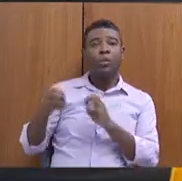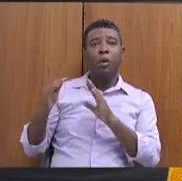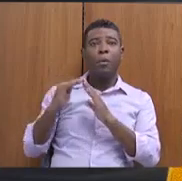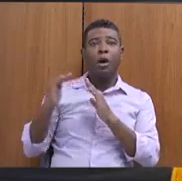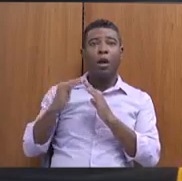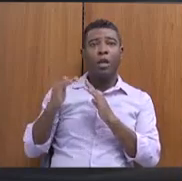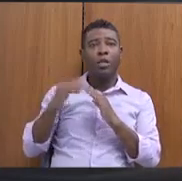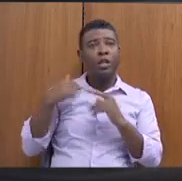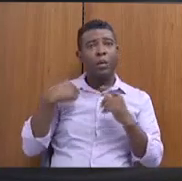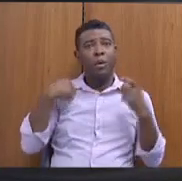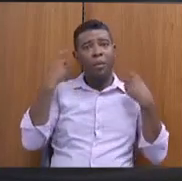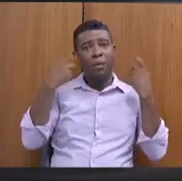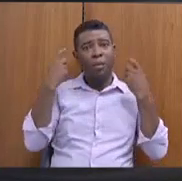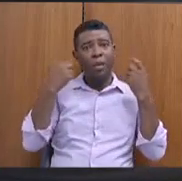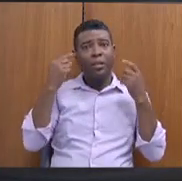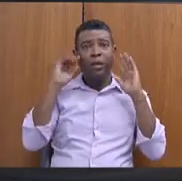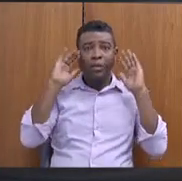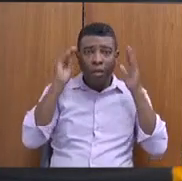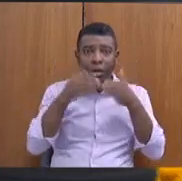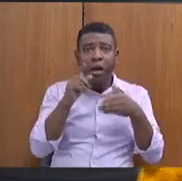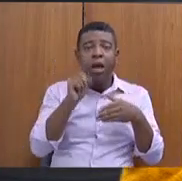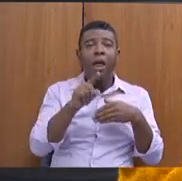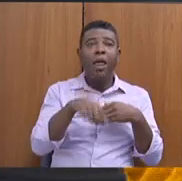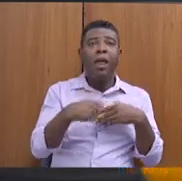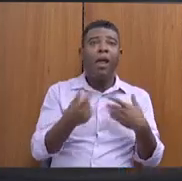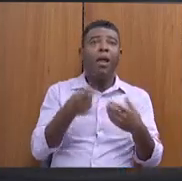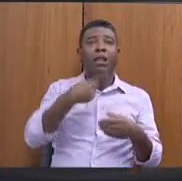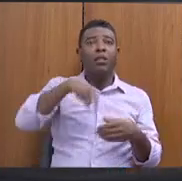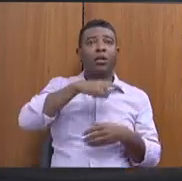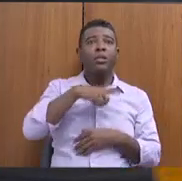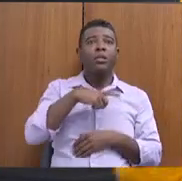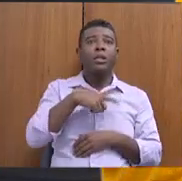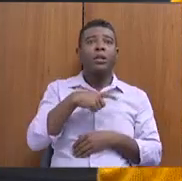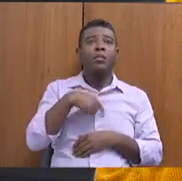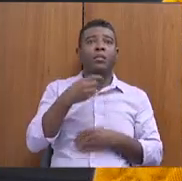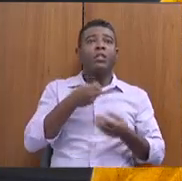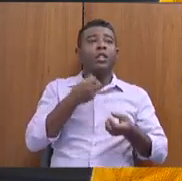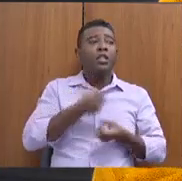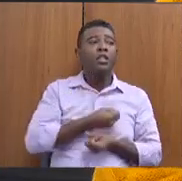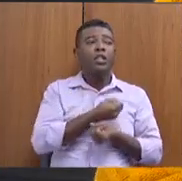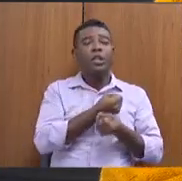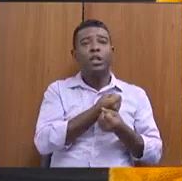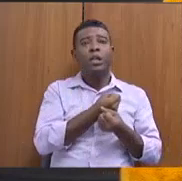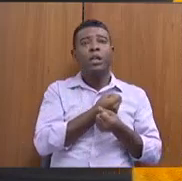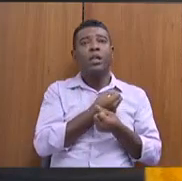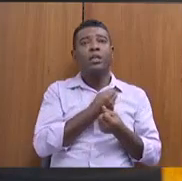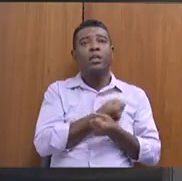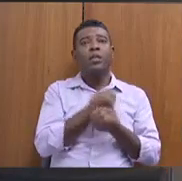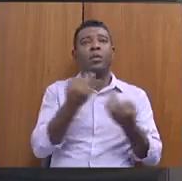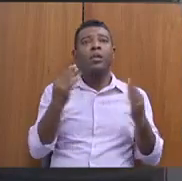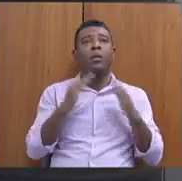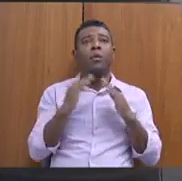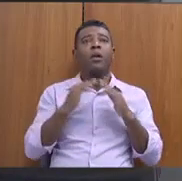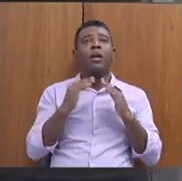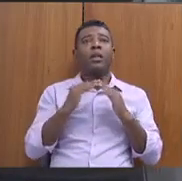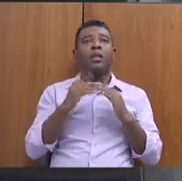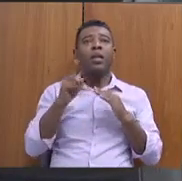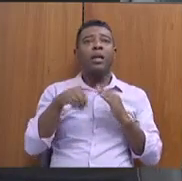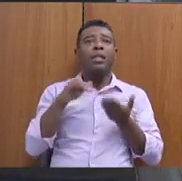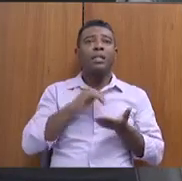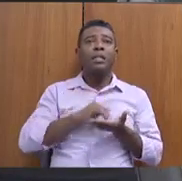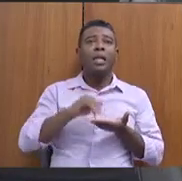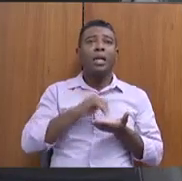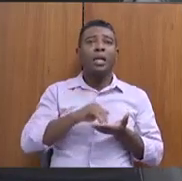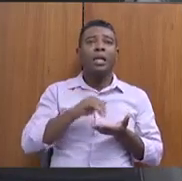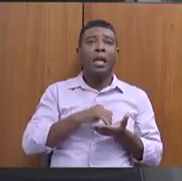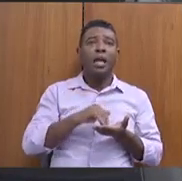hoje a minha preocupação central é que nós temos uma distribuição das atribuições de moradia em secretarias e